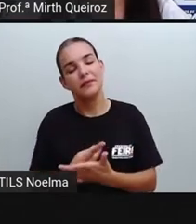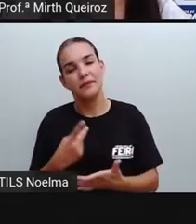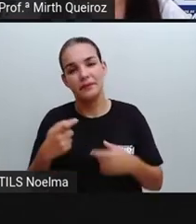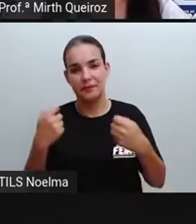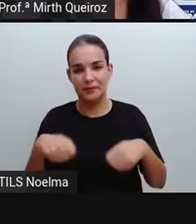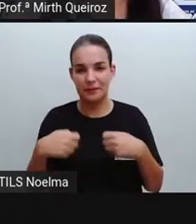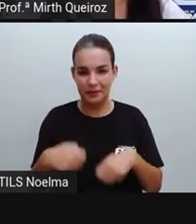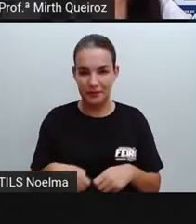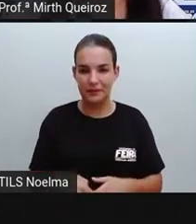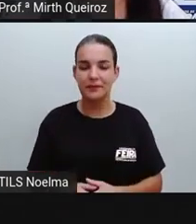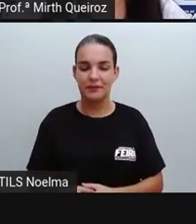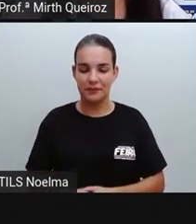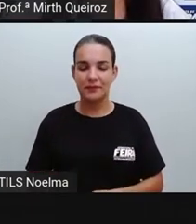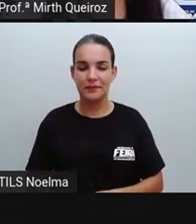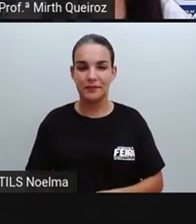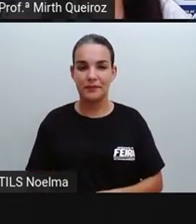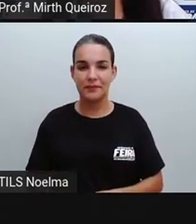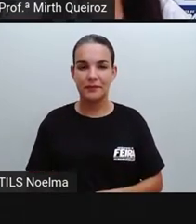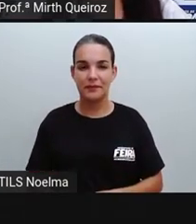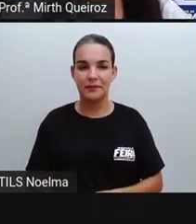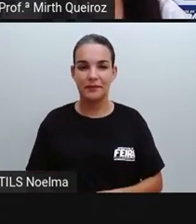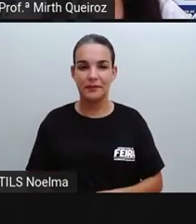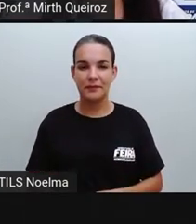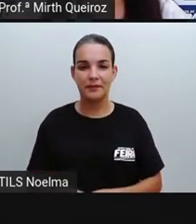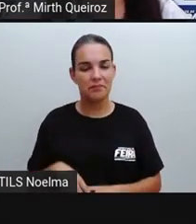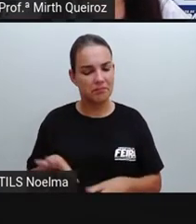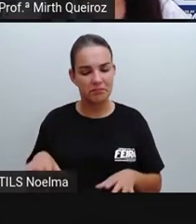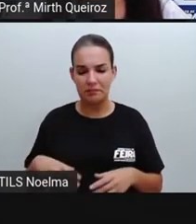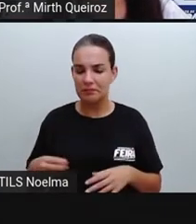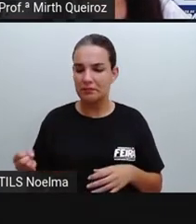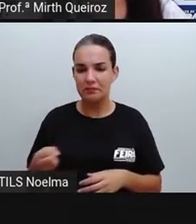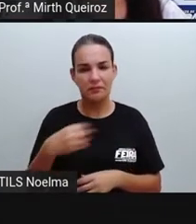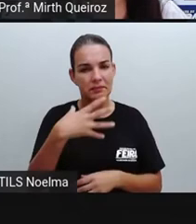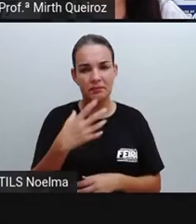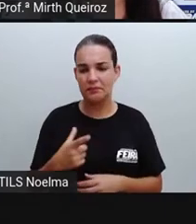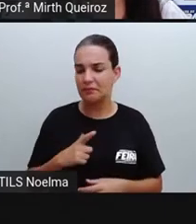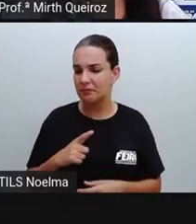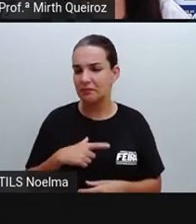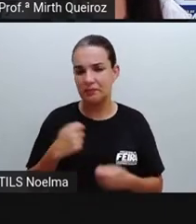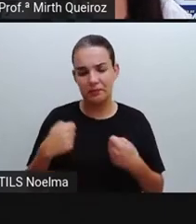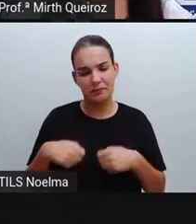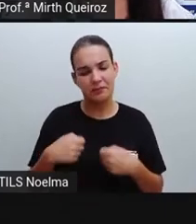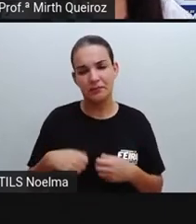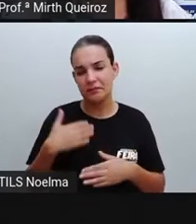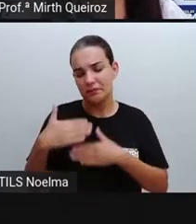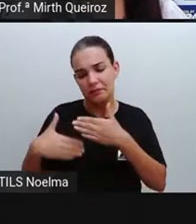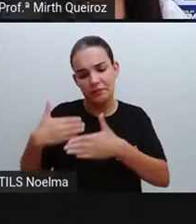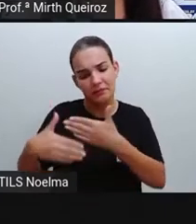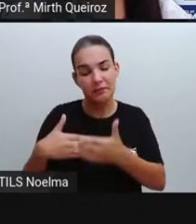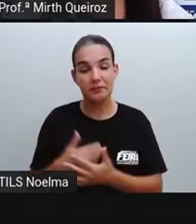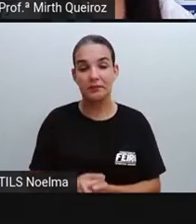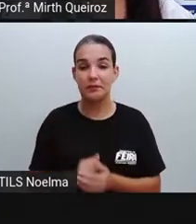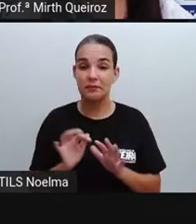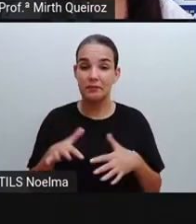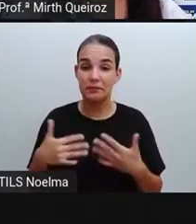haver. Então, eles vão surgindo aí de acordo com a necessidade. Tendo isso em vista, podemos afirmar